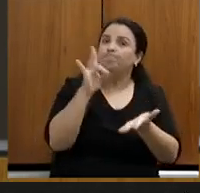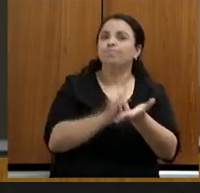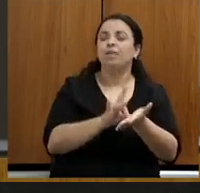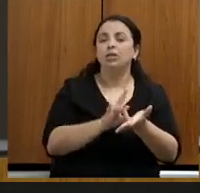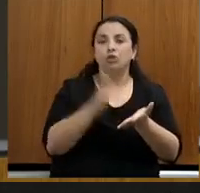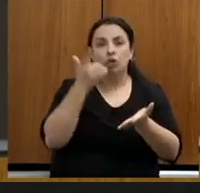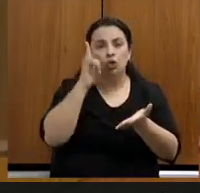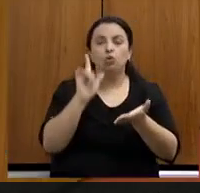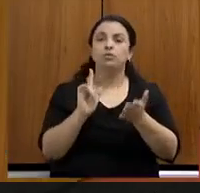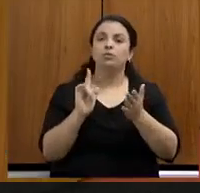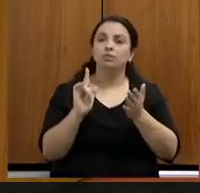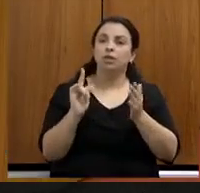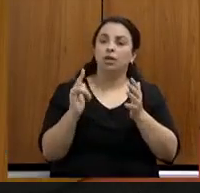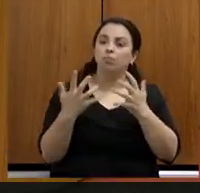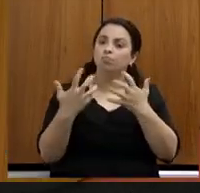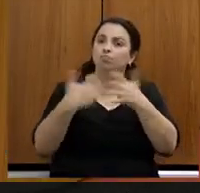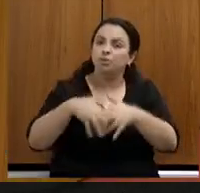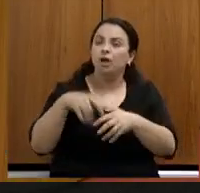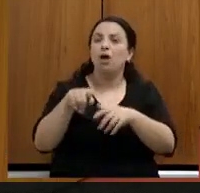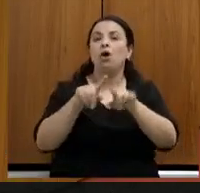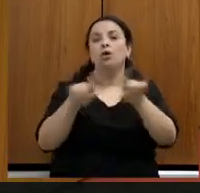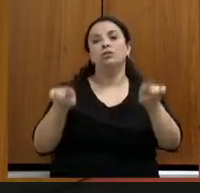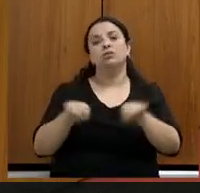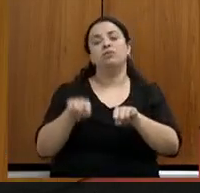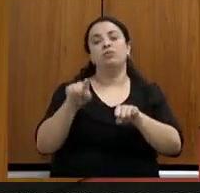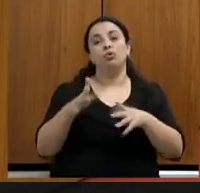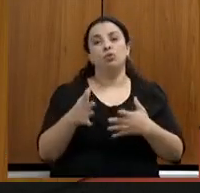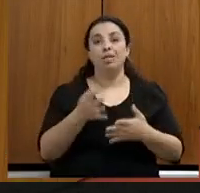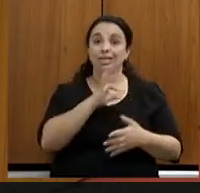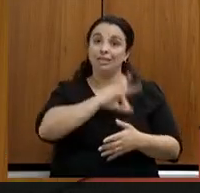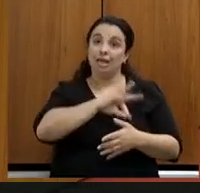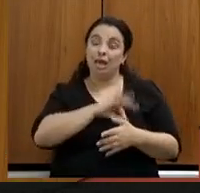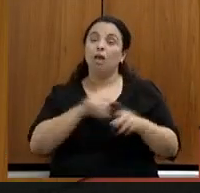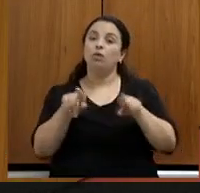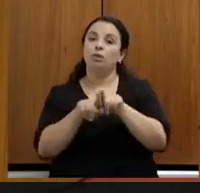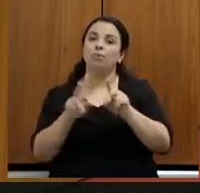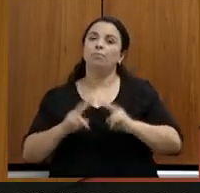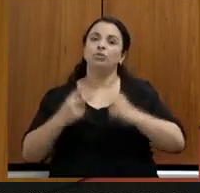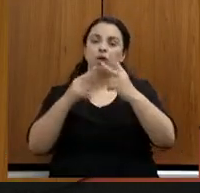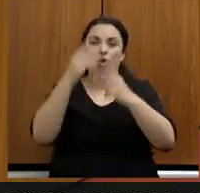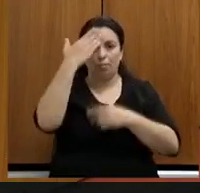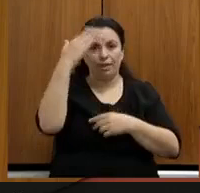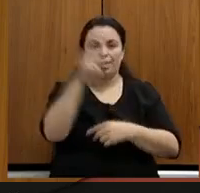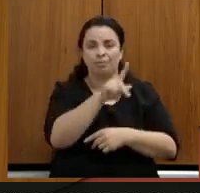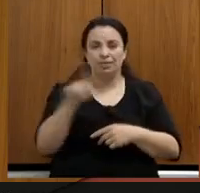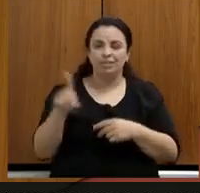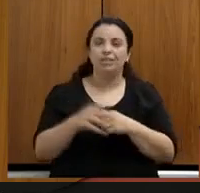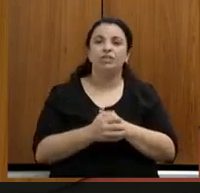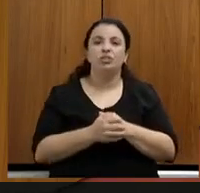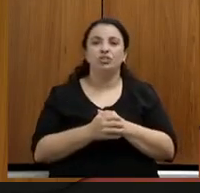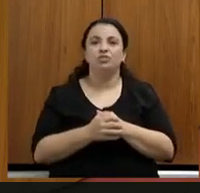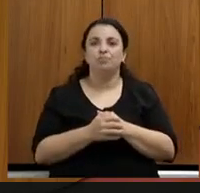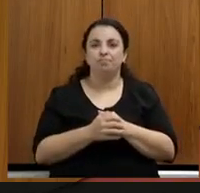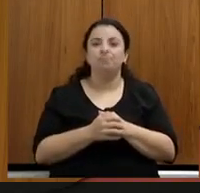termo de acordo com as necessidades dos servidores, tanto na questão salarial quanto de carreira. Obrigada, presidente. Muito obrigado,